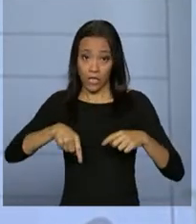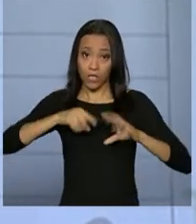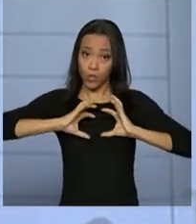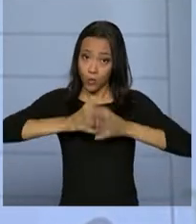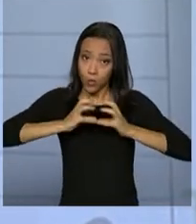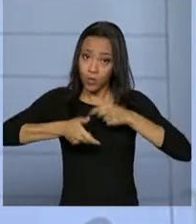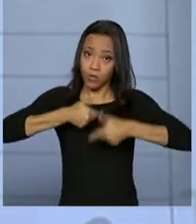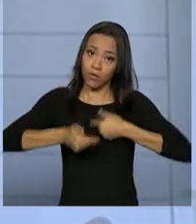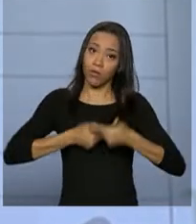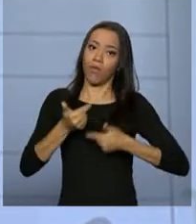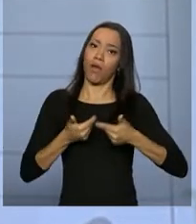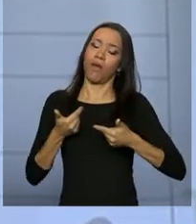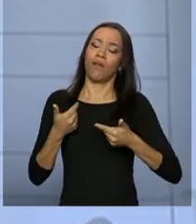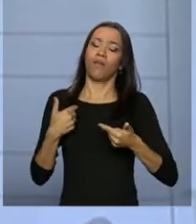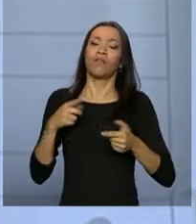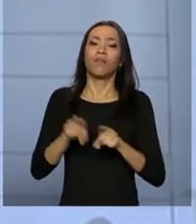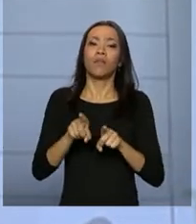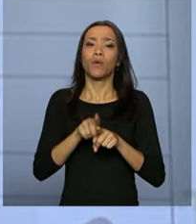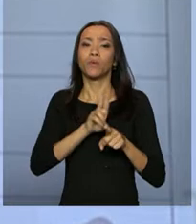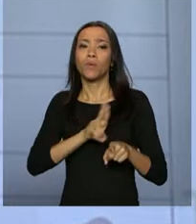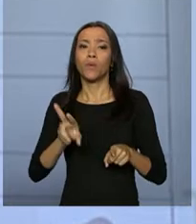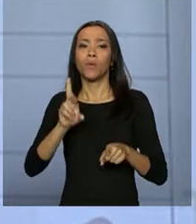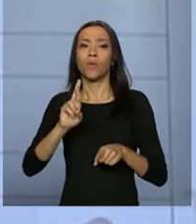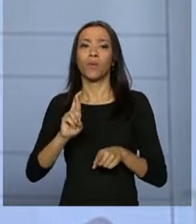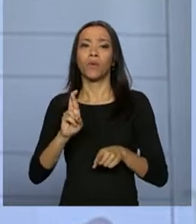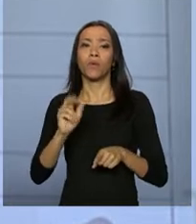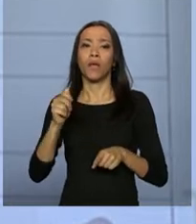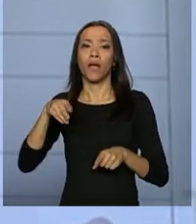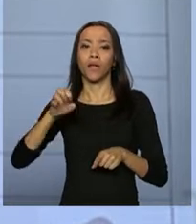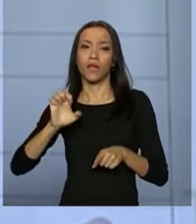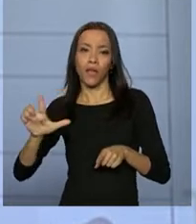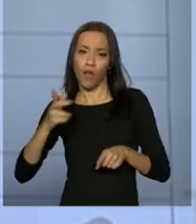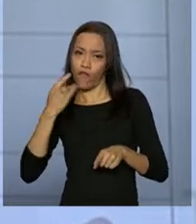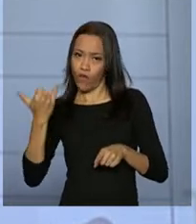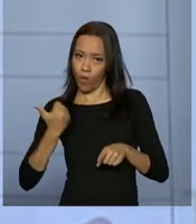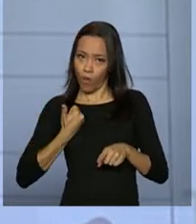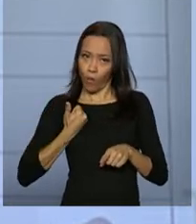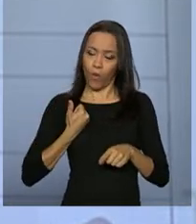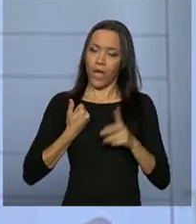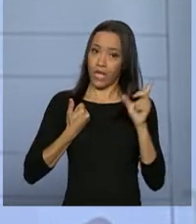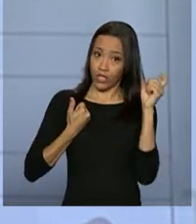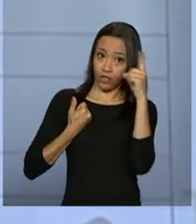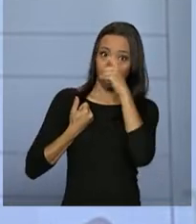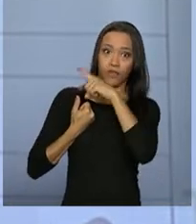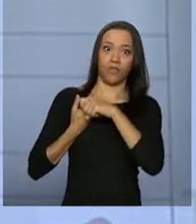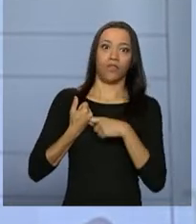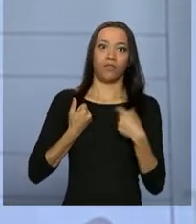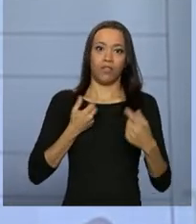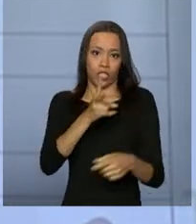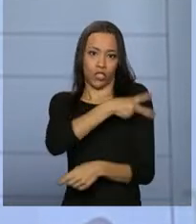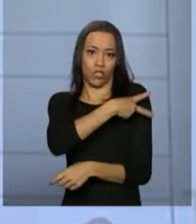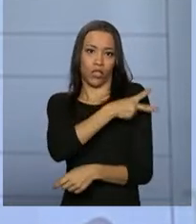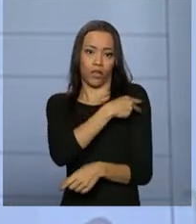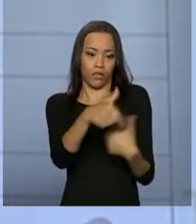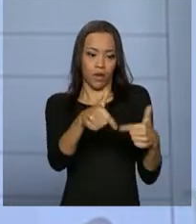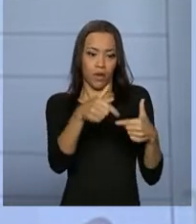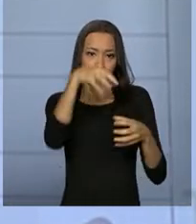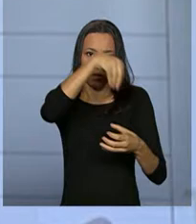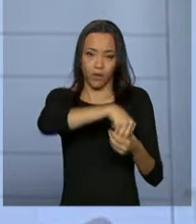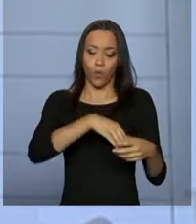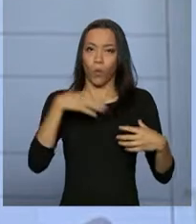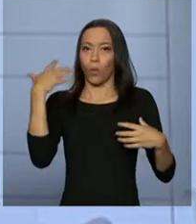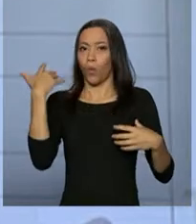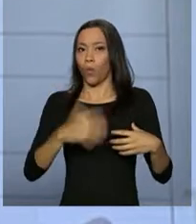início da caminhada. Raquel Cunha estava me falando hoje. Deve ser uma loucura, não Alexandre, ser chefe da divisão? Loucura, Raquel, foi você ter